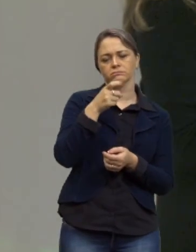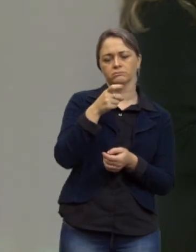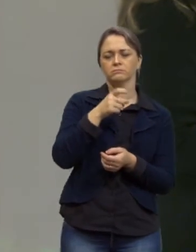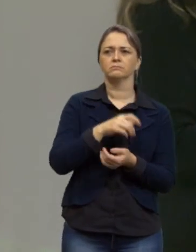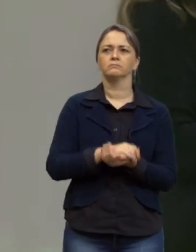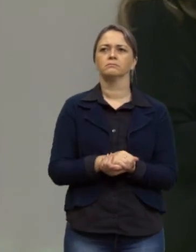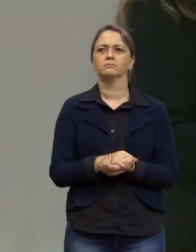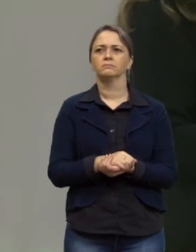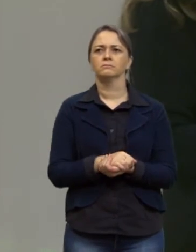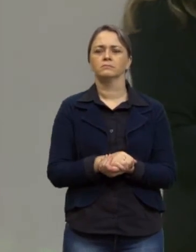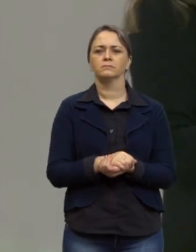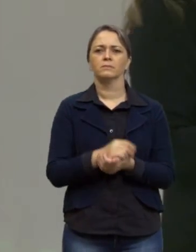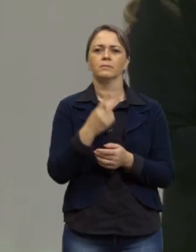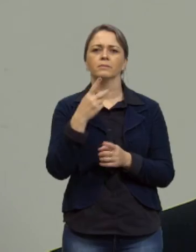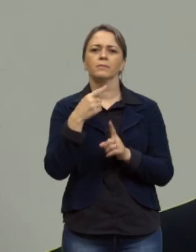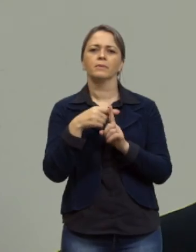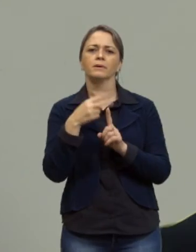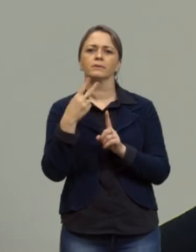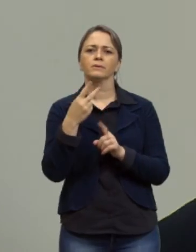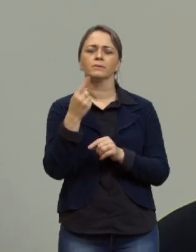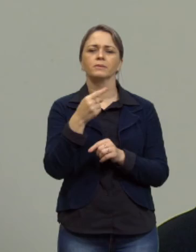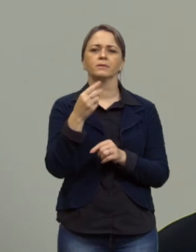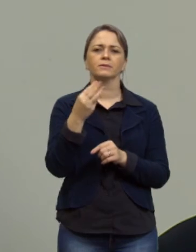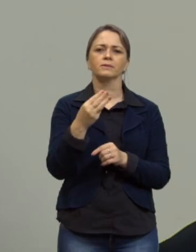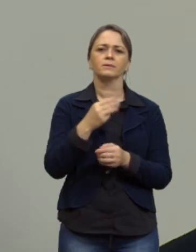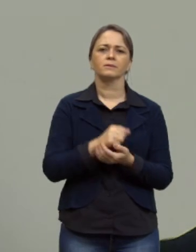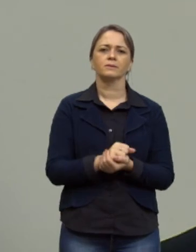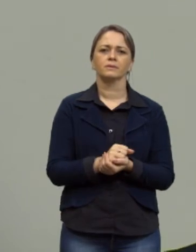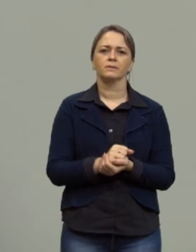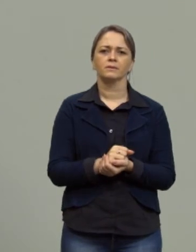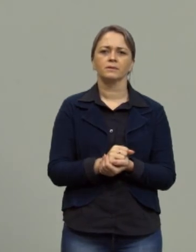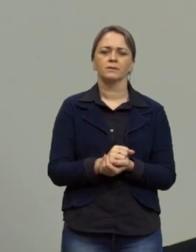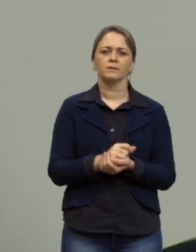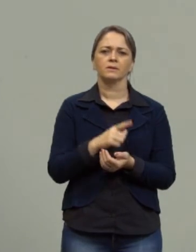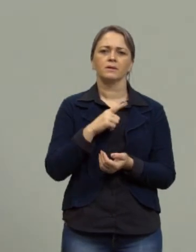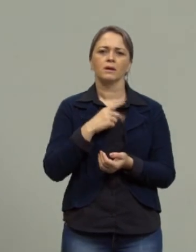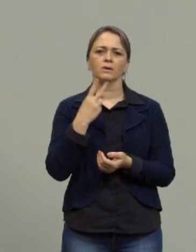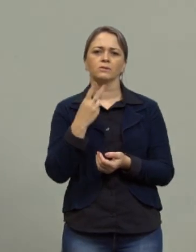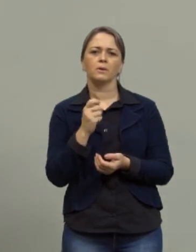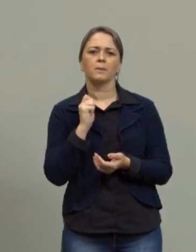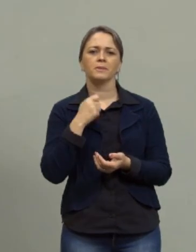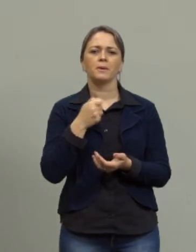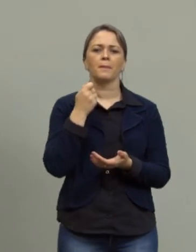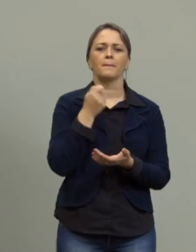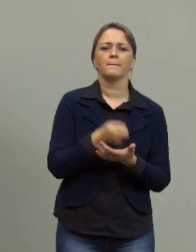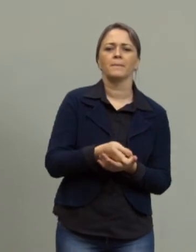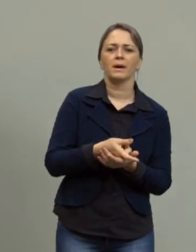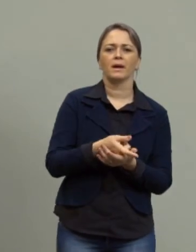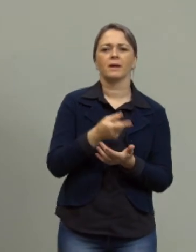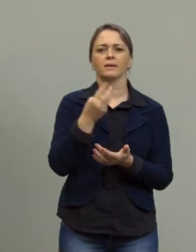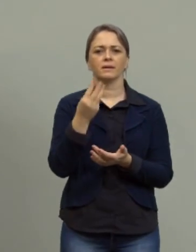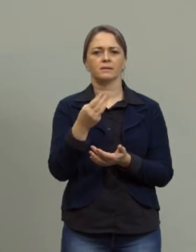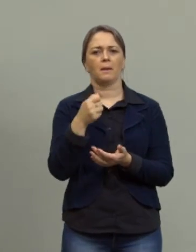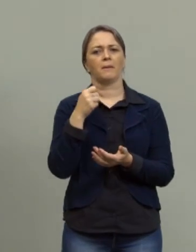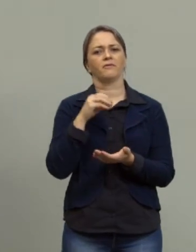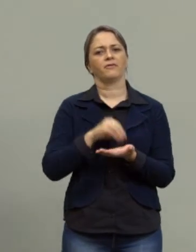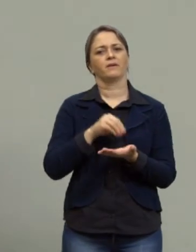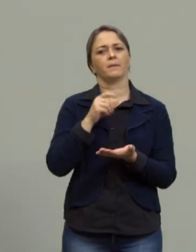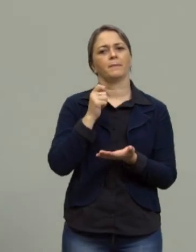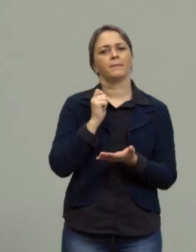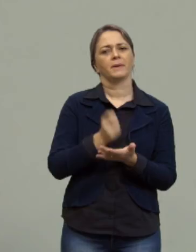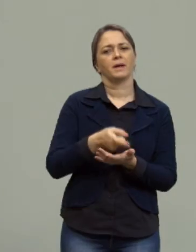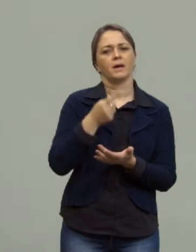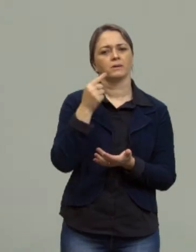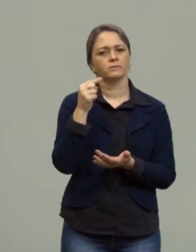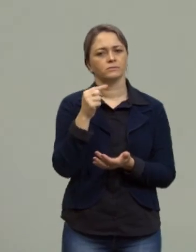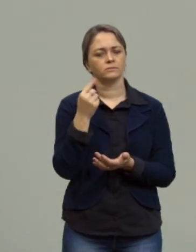mais 2 menos 3 tenho 2 devo 3 devo 1 aí